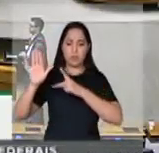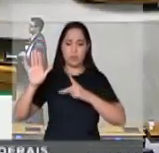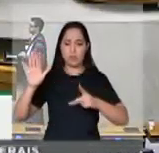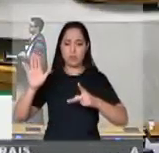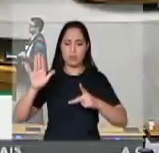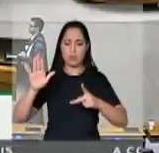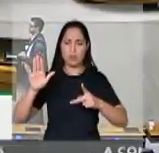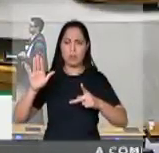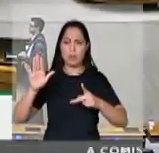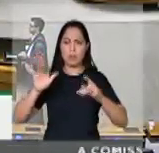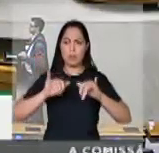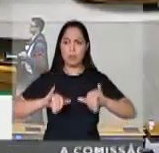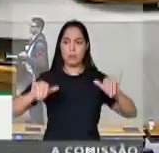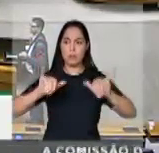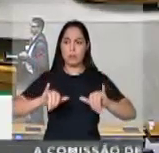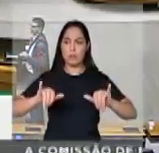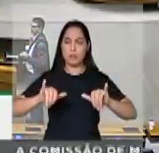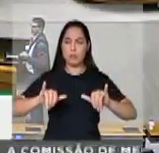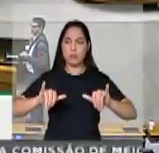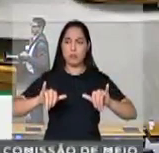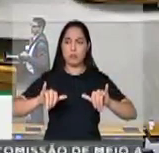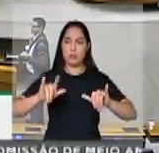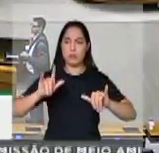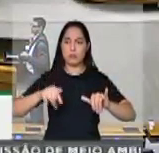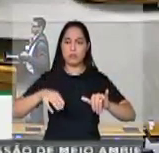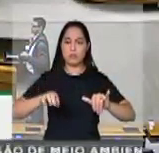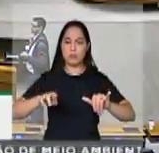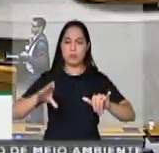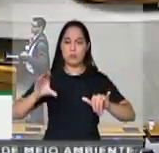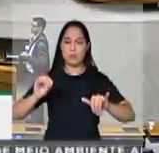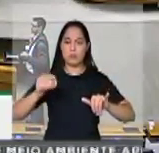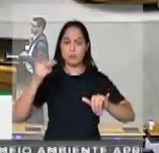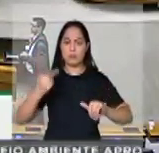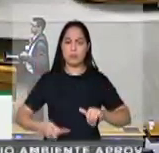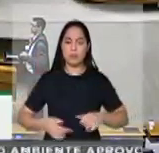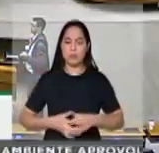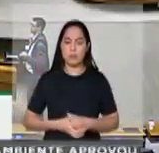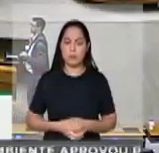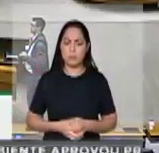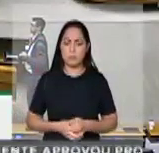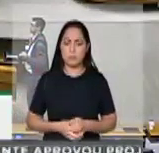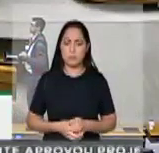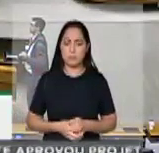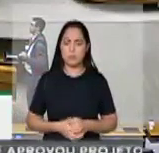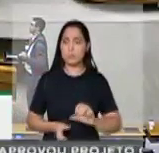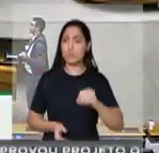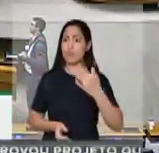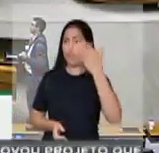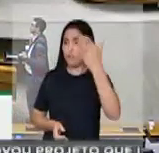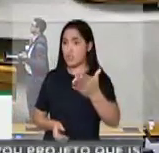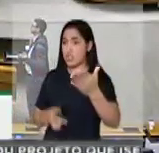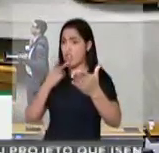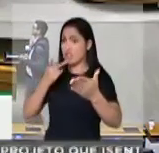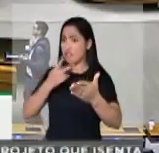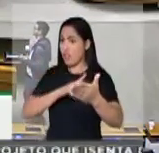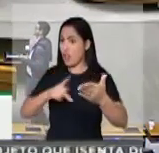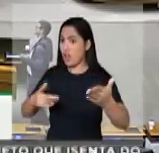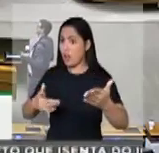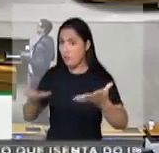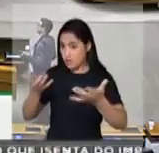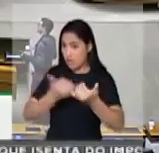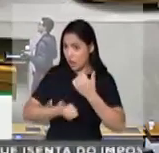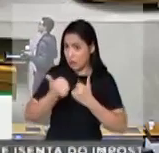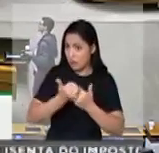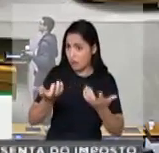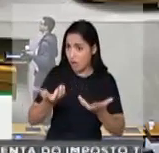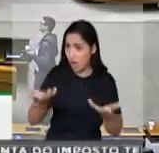da sessão, fazendo fala de mérito aqui. Eu estou presidindo, se a V. deixar eu presidir, se a V. Exª quiser me presidir aqui